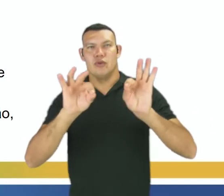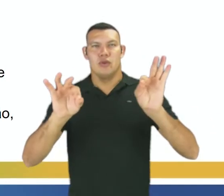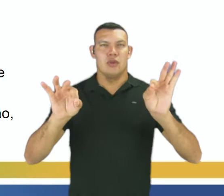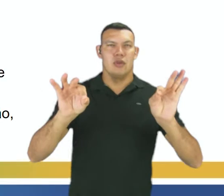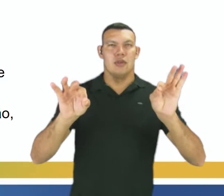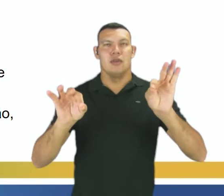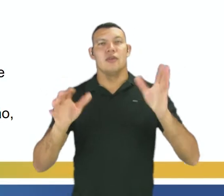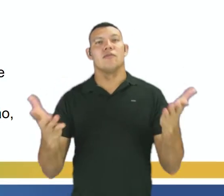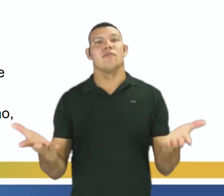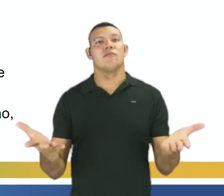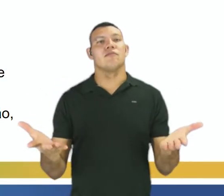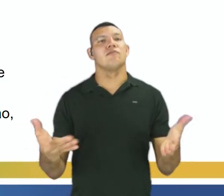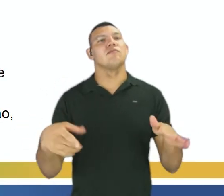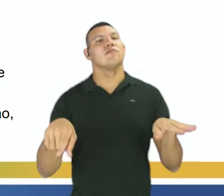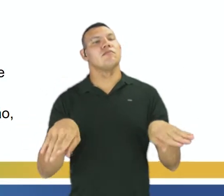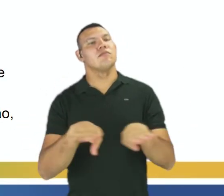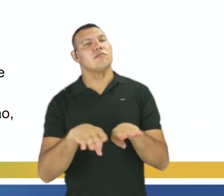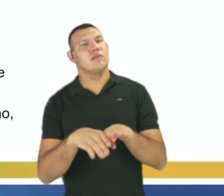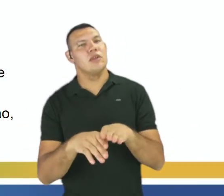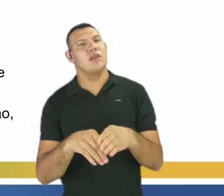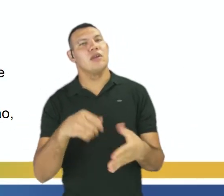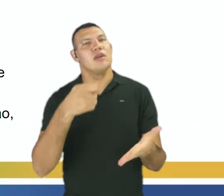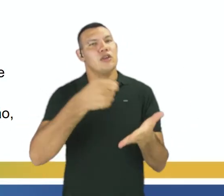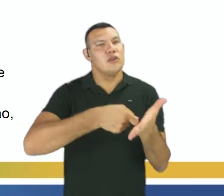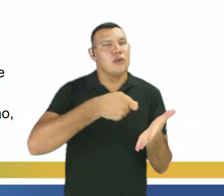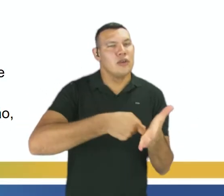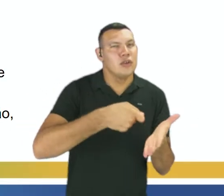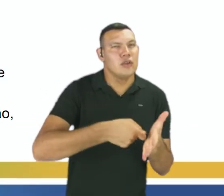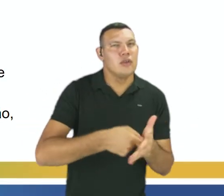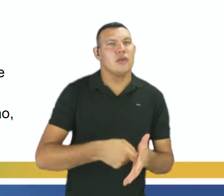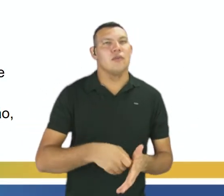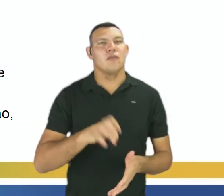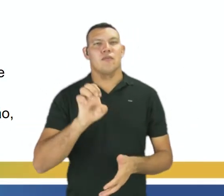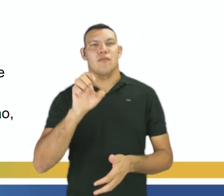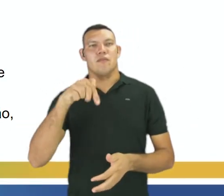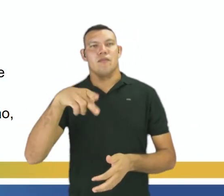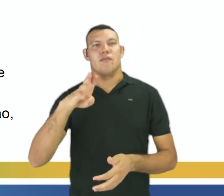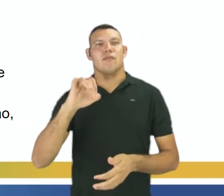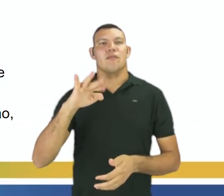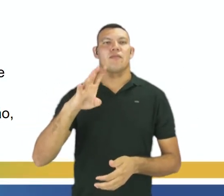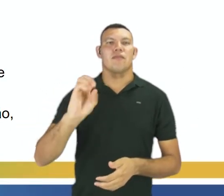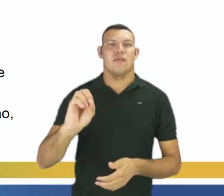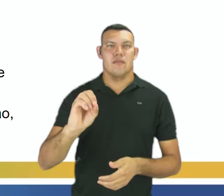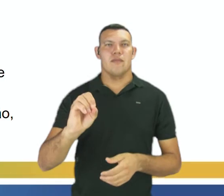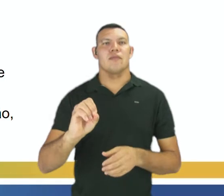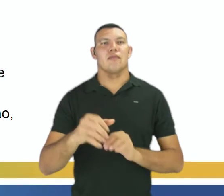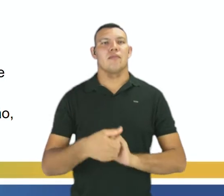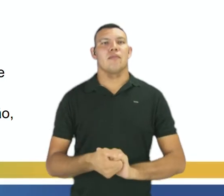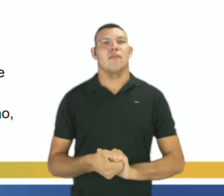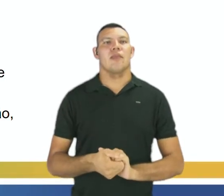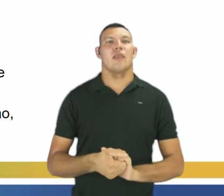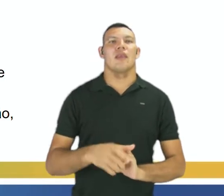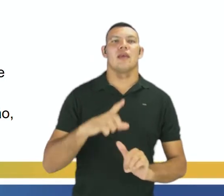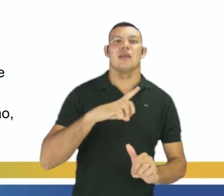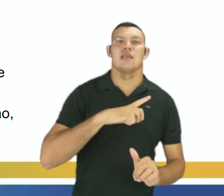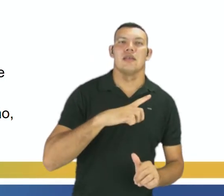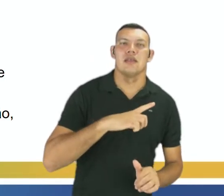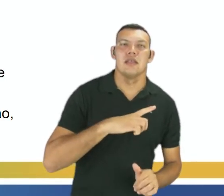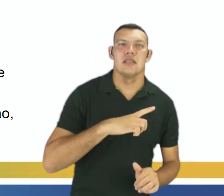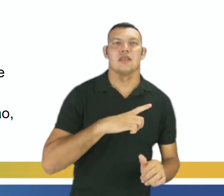de equilíbrio. E ele pode ser alterado quando ocorrem as mudanças de concentração, temperatura,